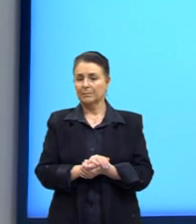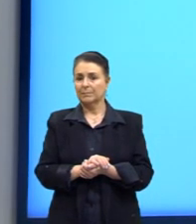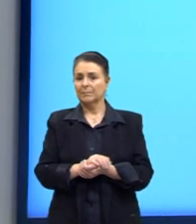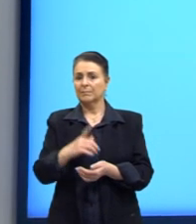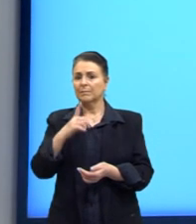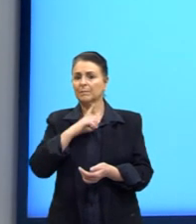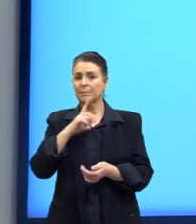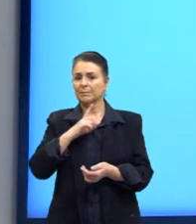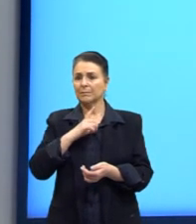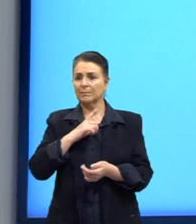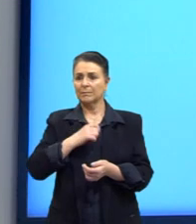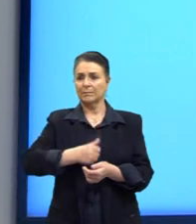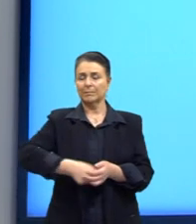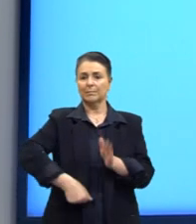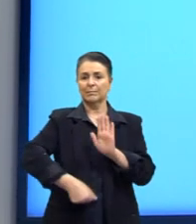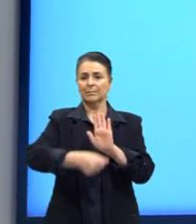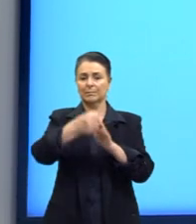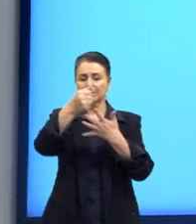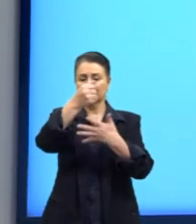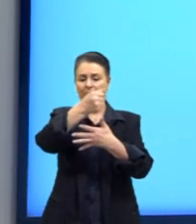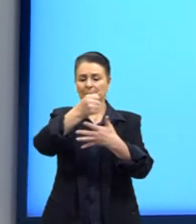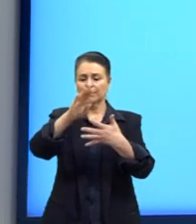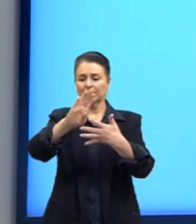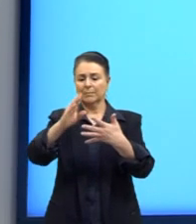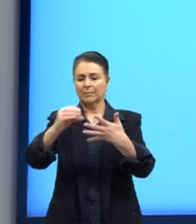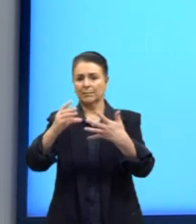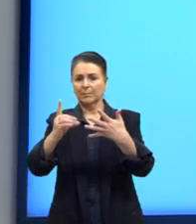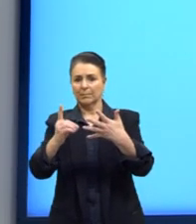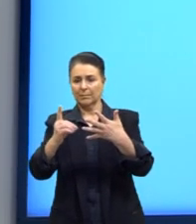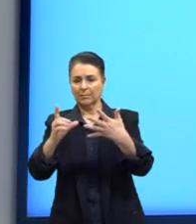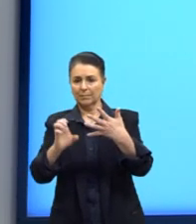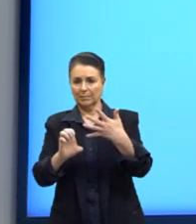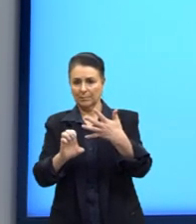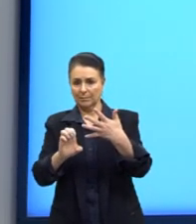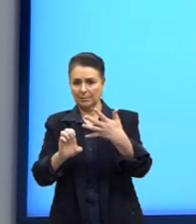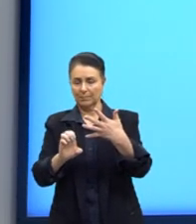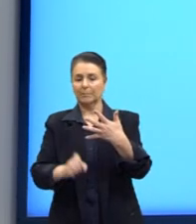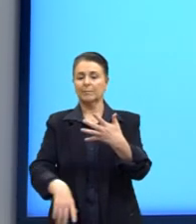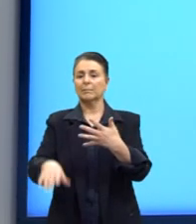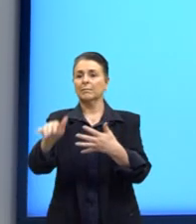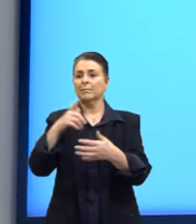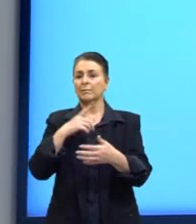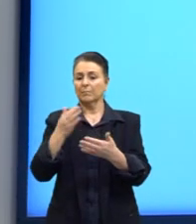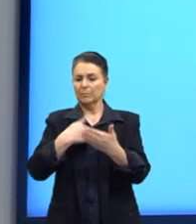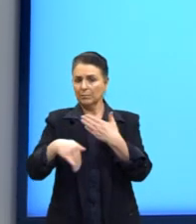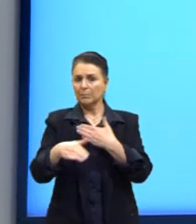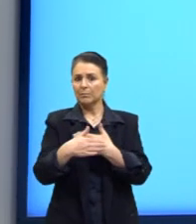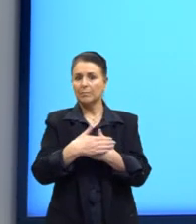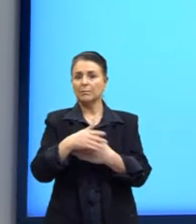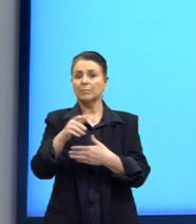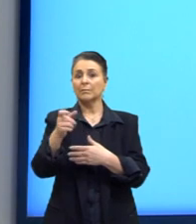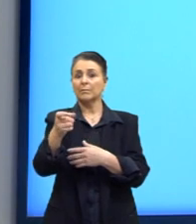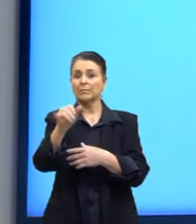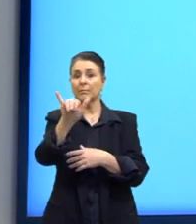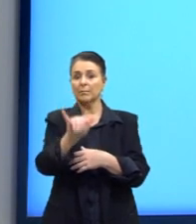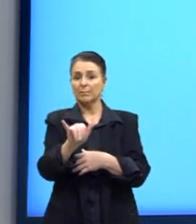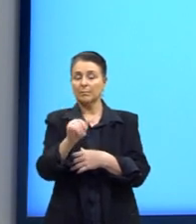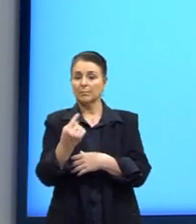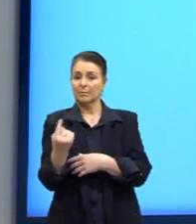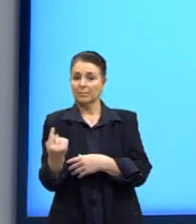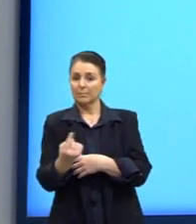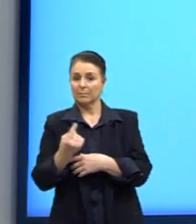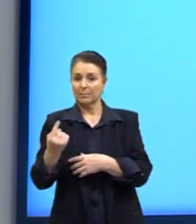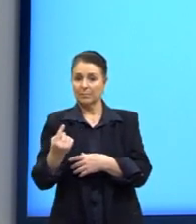nossas alternativas, então, todas elas, nós já tínhamos, né? o y isolado, então, a nossa alternativa correta